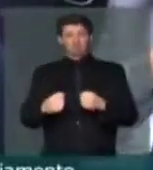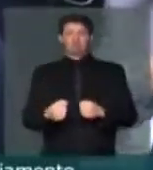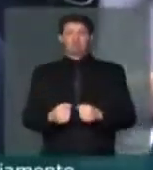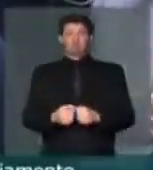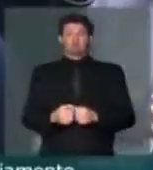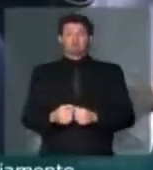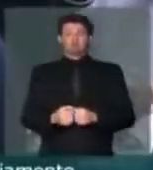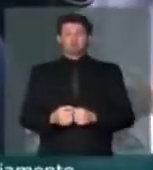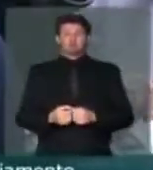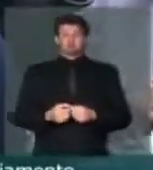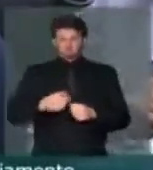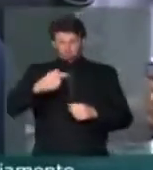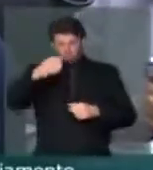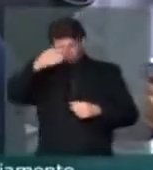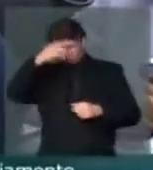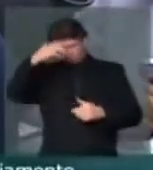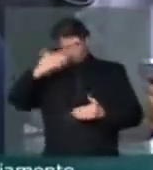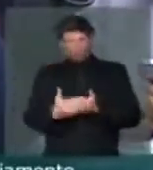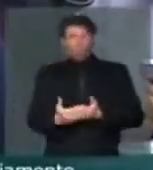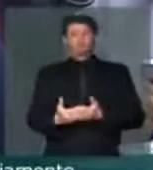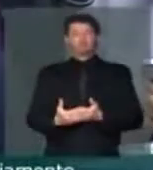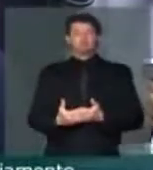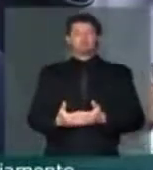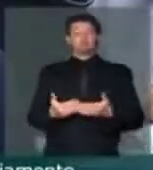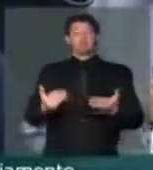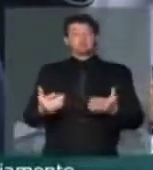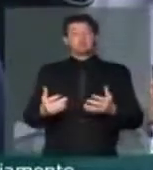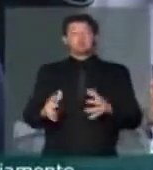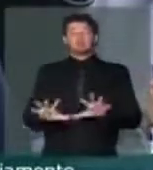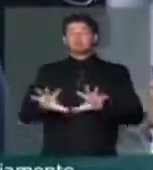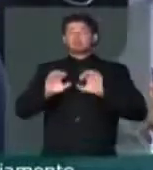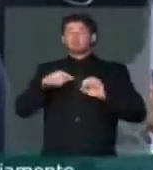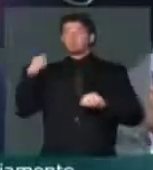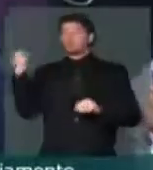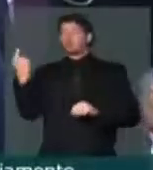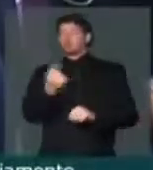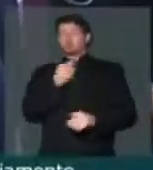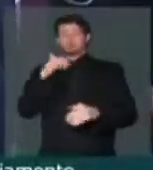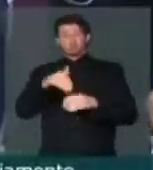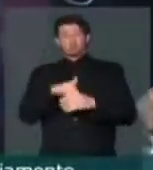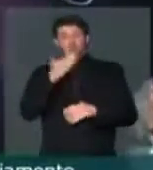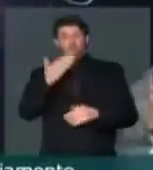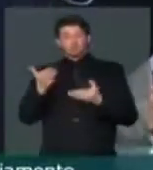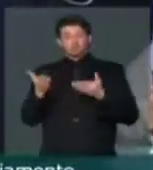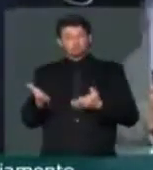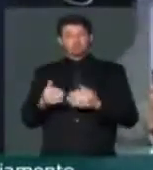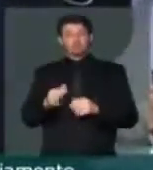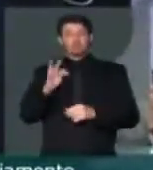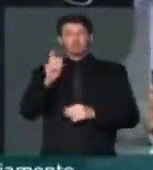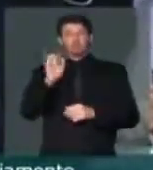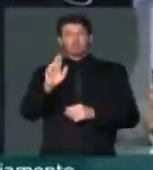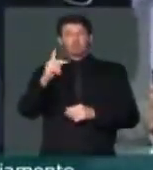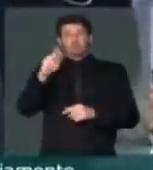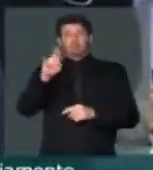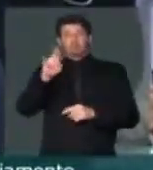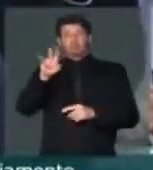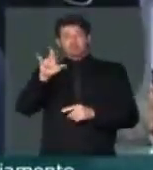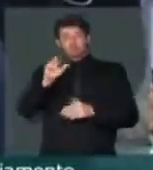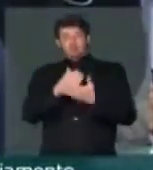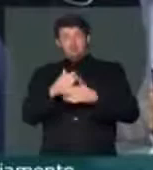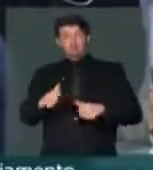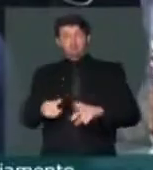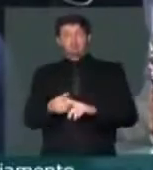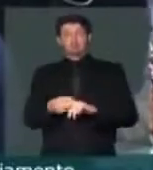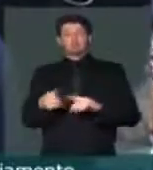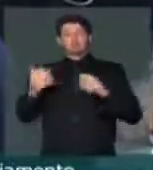muita determinação, com ênfase, com convicção e que contagiou a todos nós que votamos também favorável, o fim do fator previdenciário.